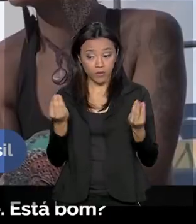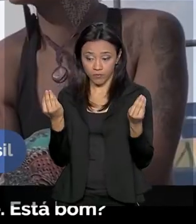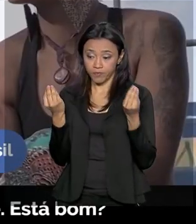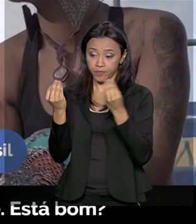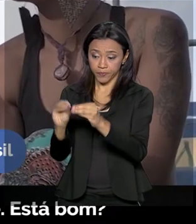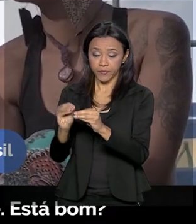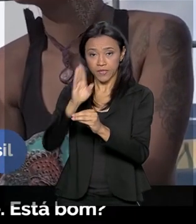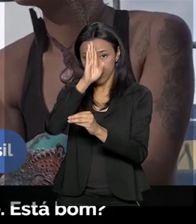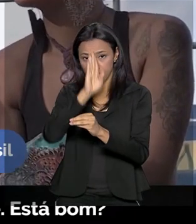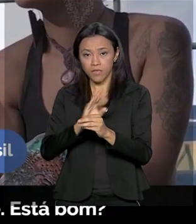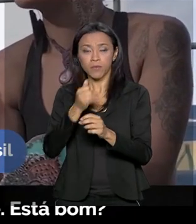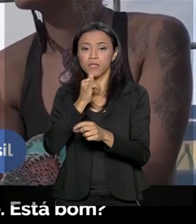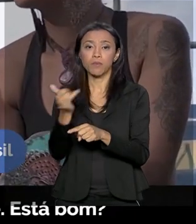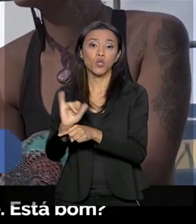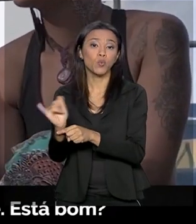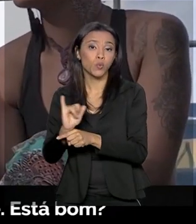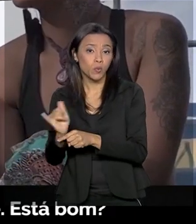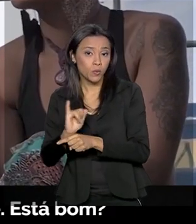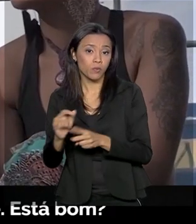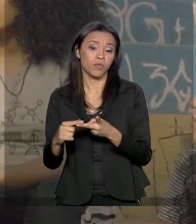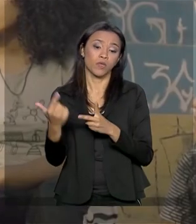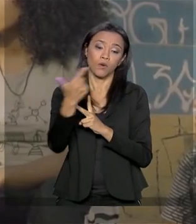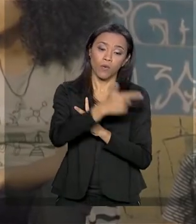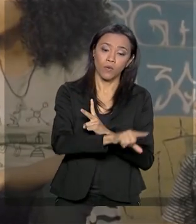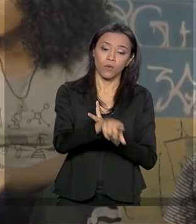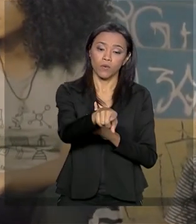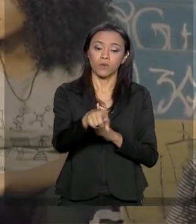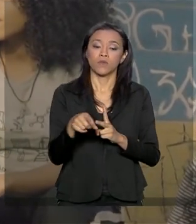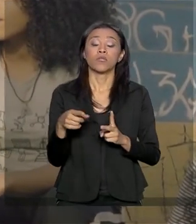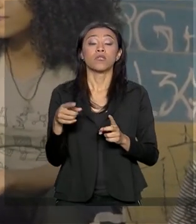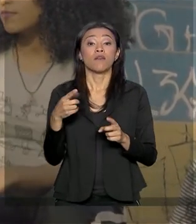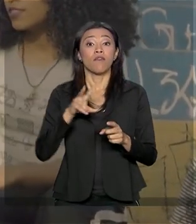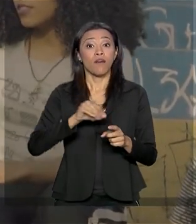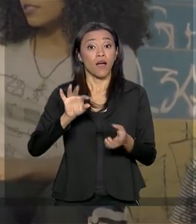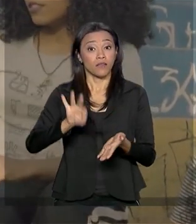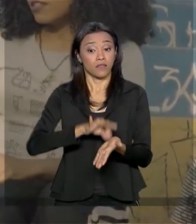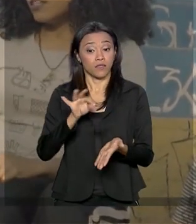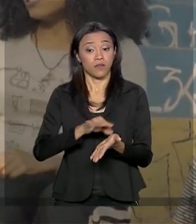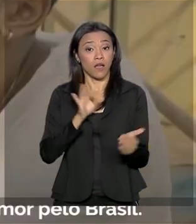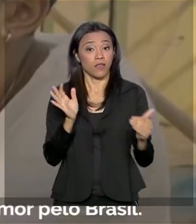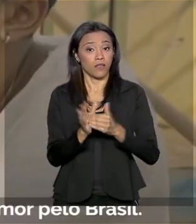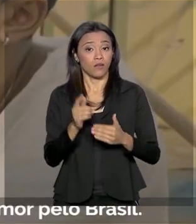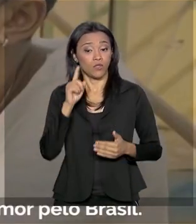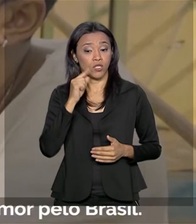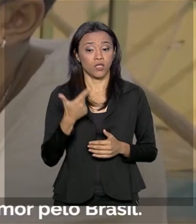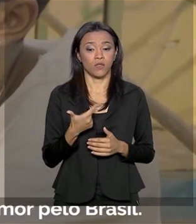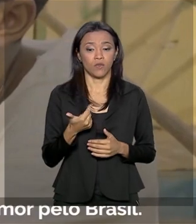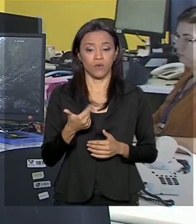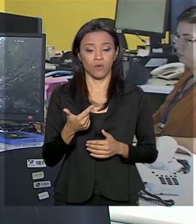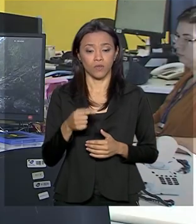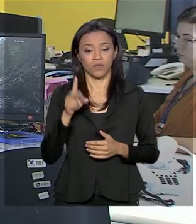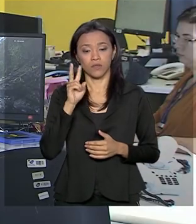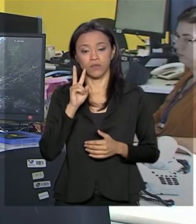gratuitas, como o YouTube ou o Vimeo. As inscrições vão até o dia 12 de novembro no site cultura